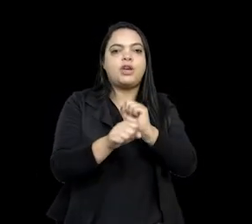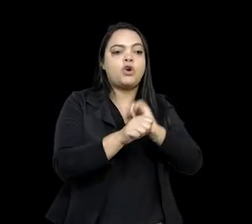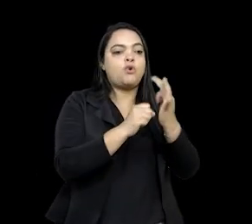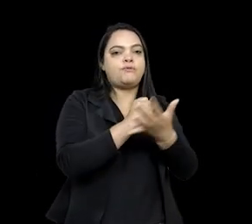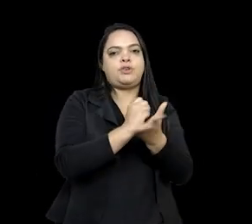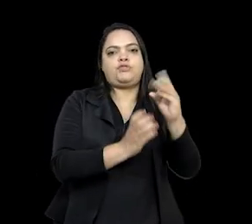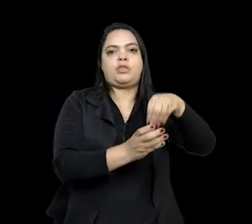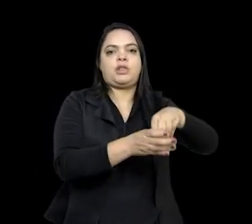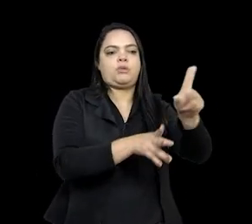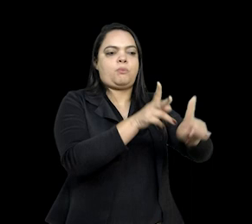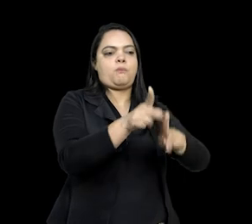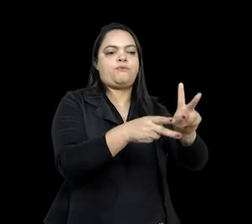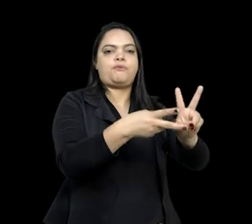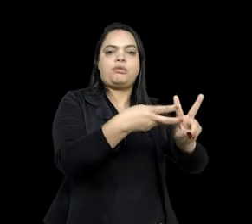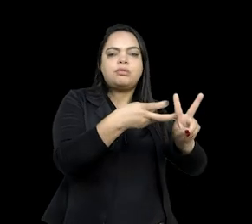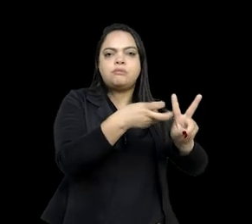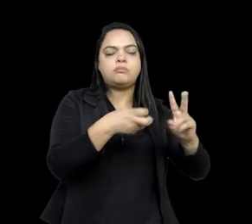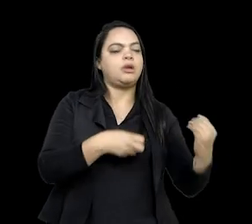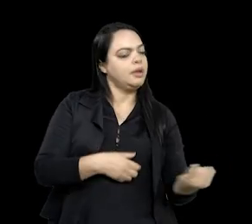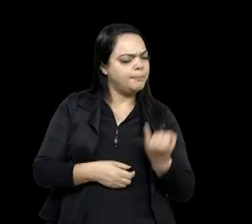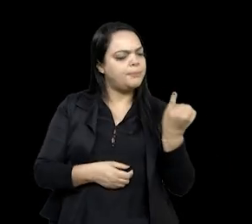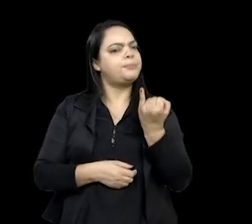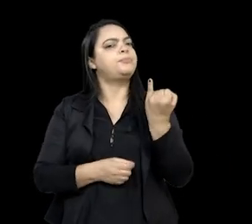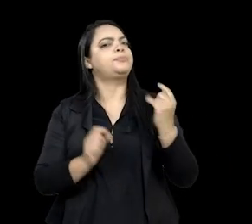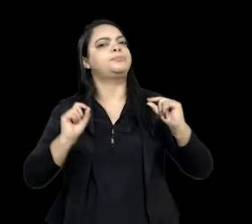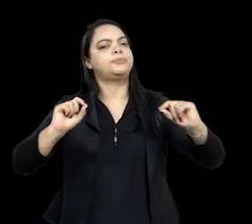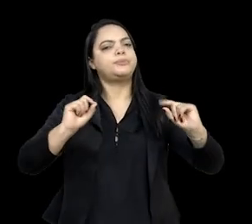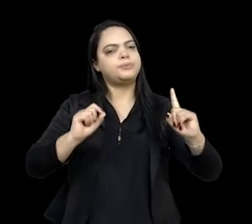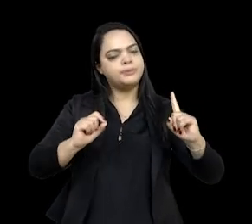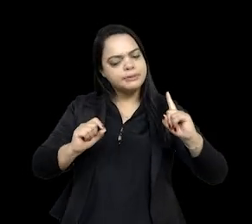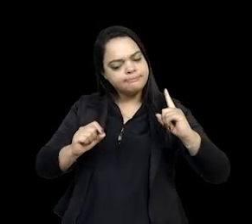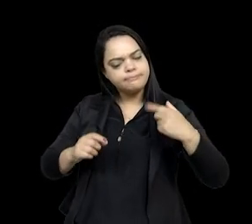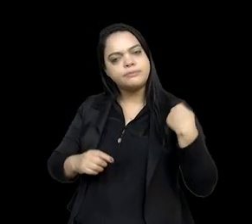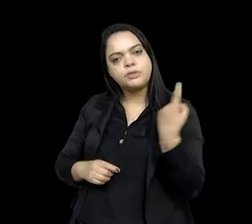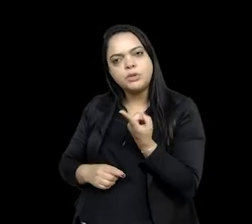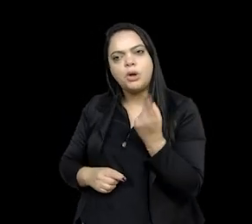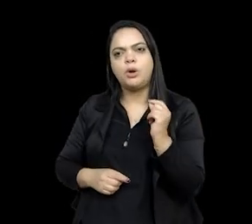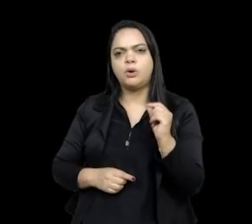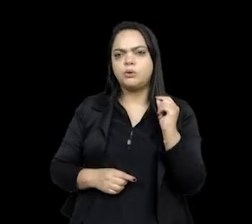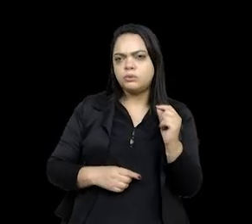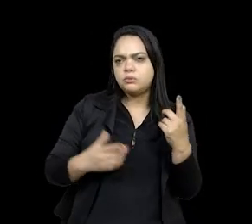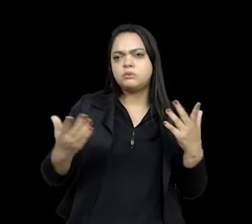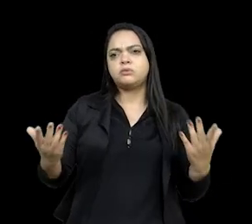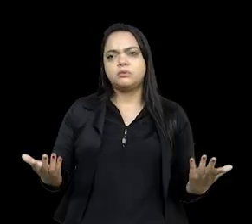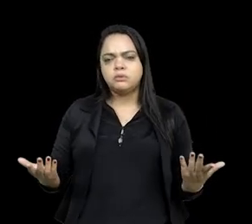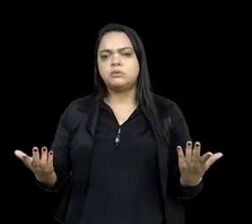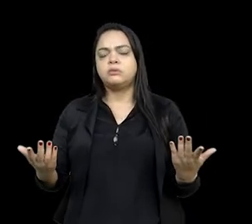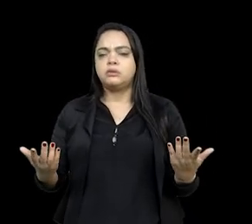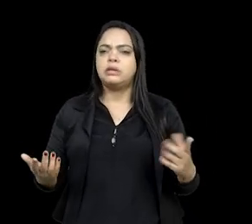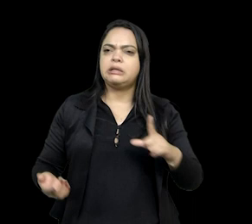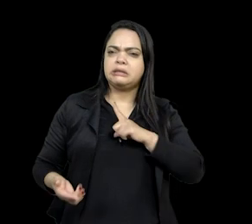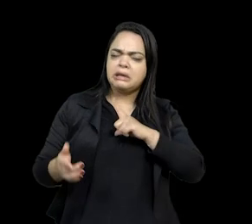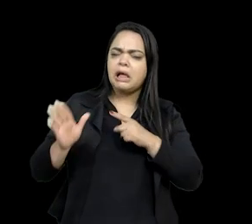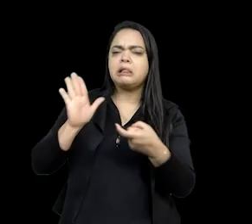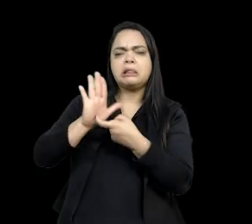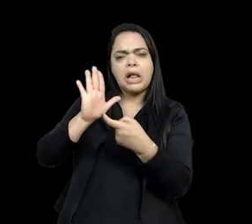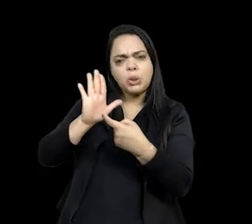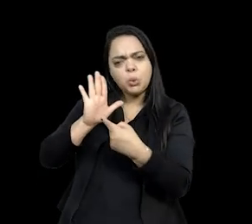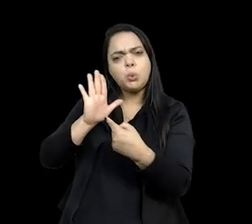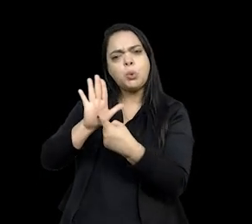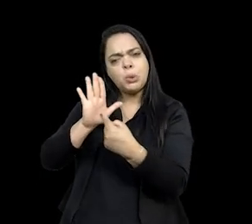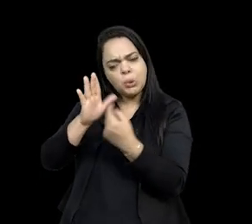indígenas, então, acho que é importante que a gente trabalhe com essa perspectiva de denúncia mesmo,